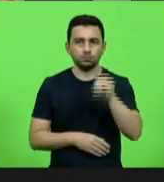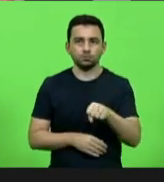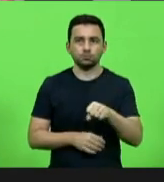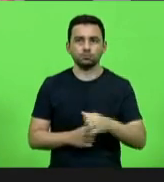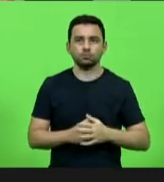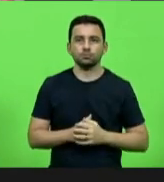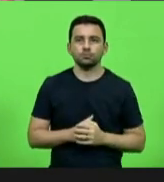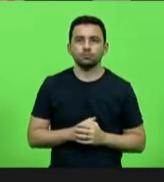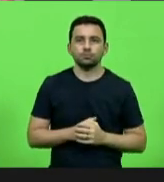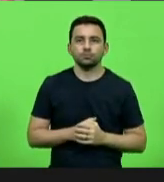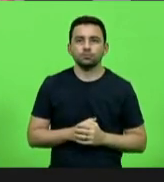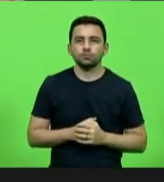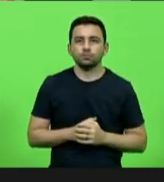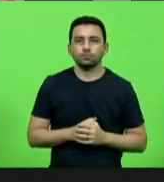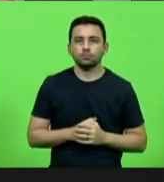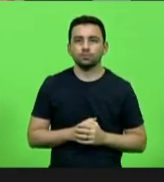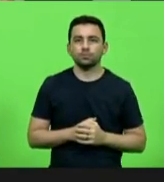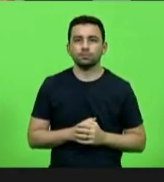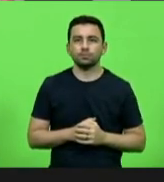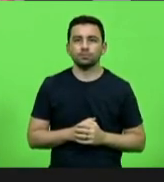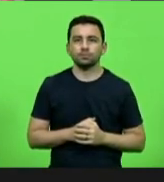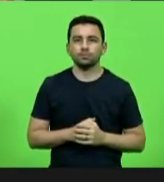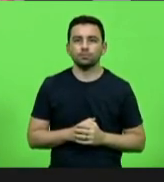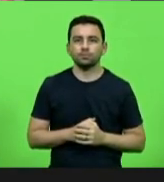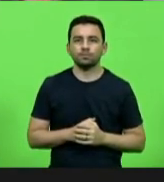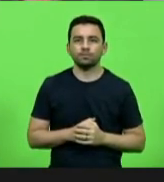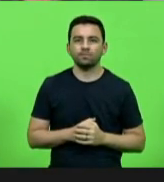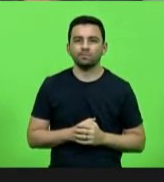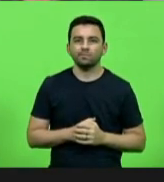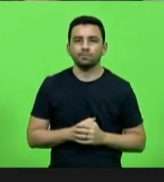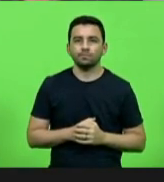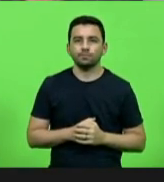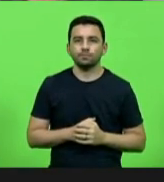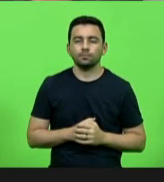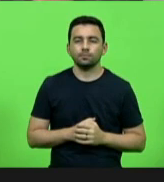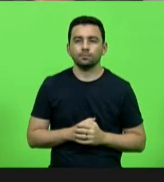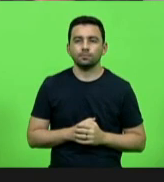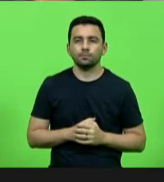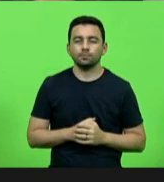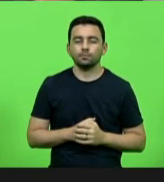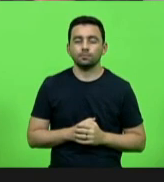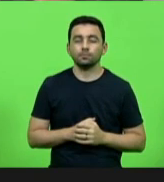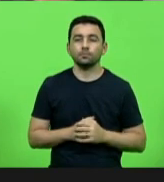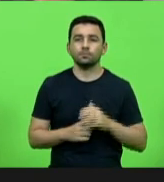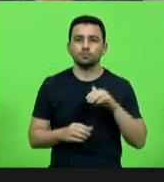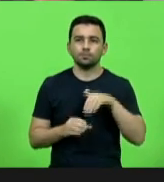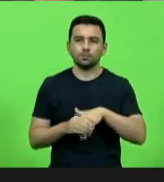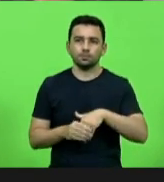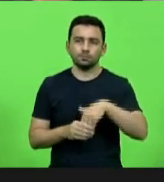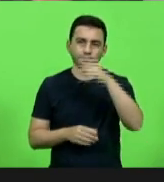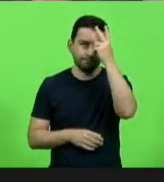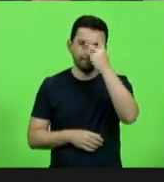Deputado Padre Pedro Baldiceira, vota sim, senhor presidente. Como vota a deputada Paulinha?